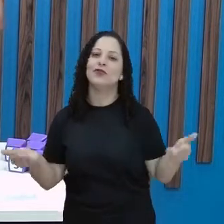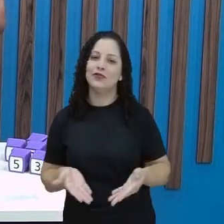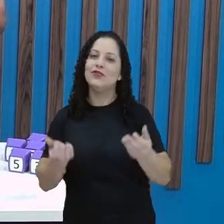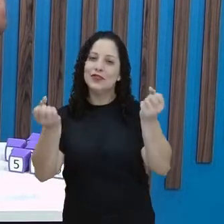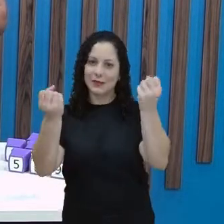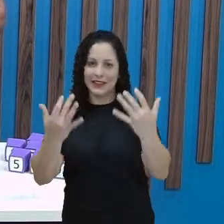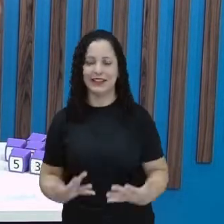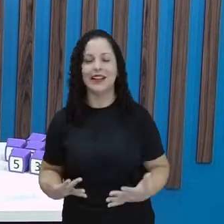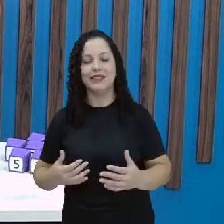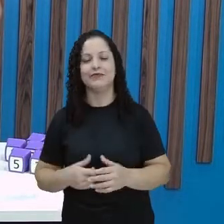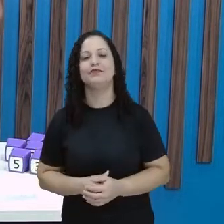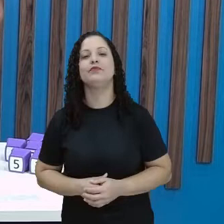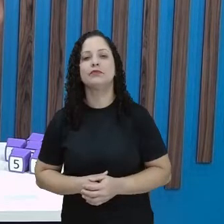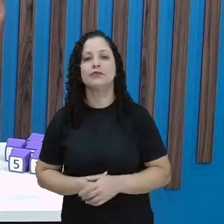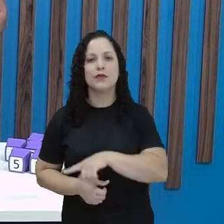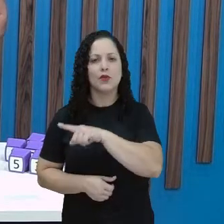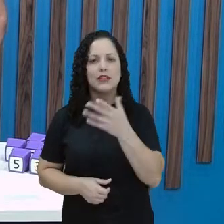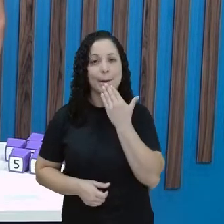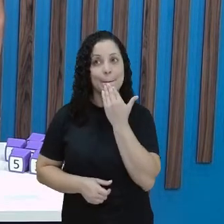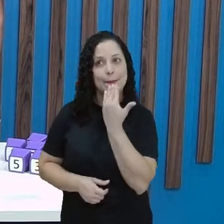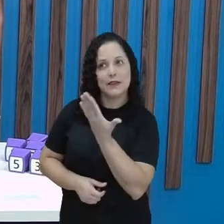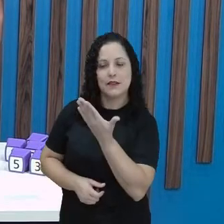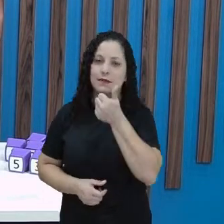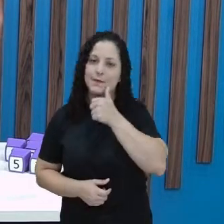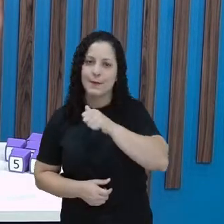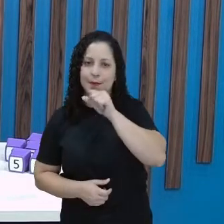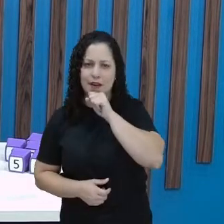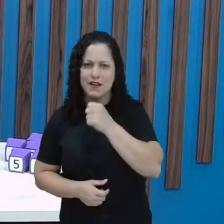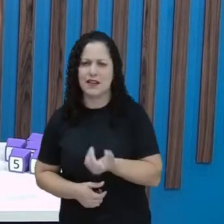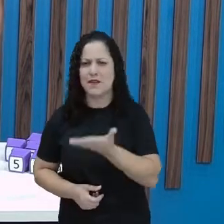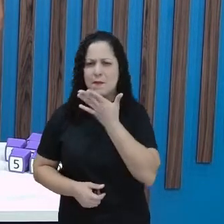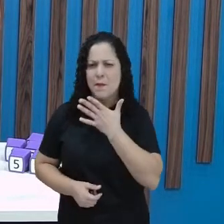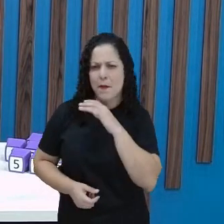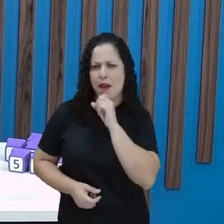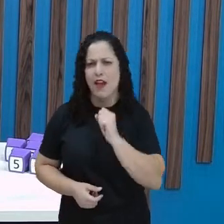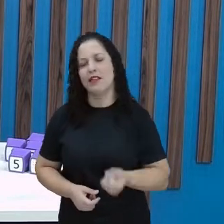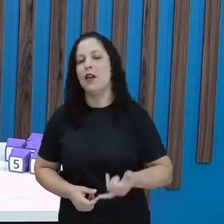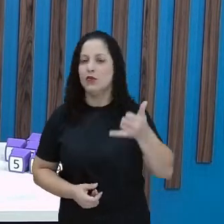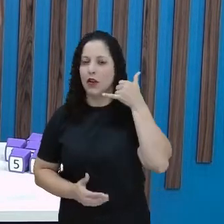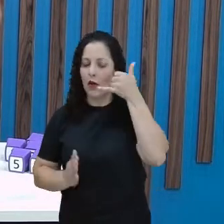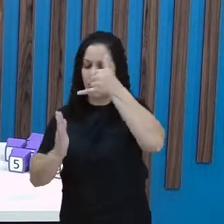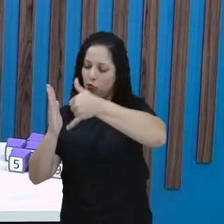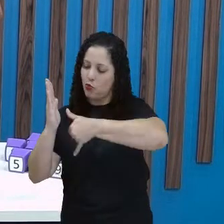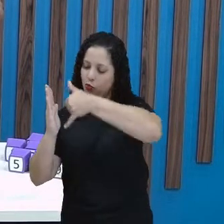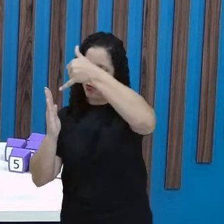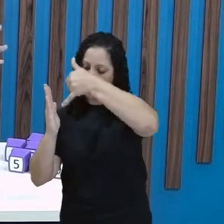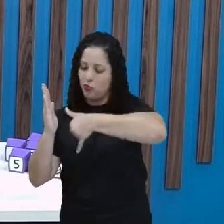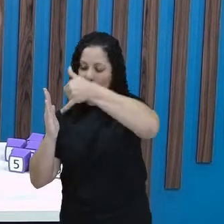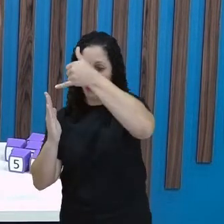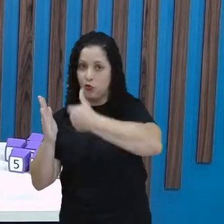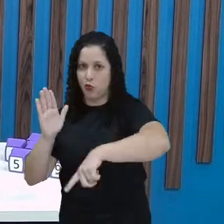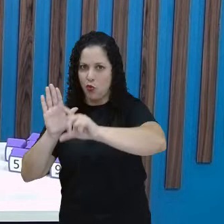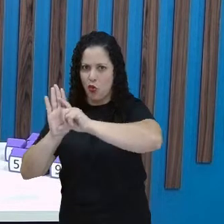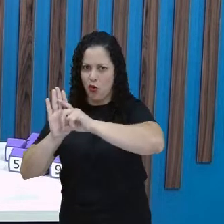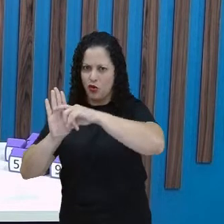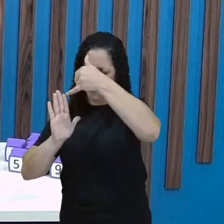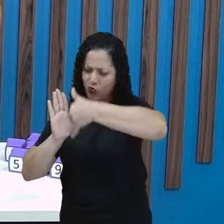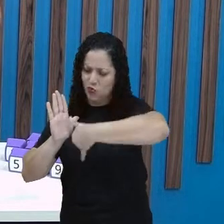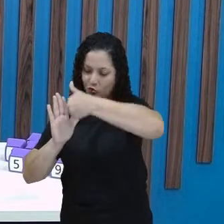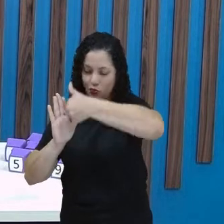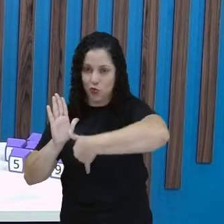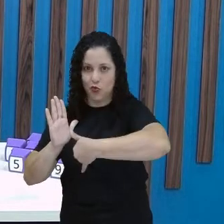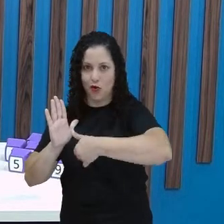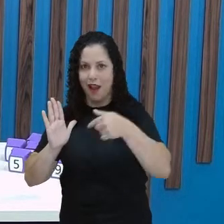certo? Depois que você pedir para o adulto direcionar a câmera do celular para um desses QR Code, vai depender do modelo do aparelho, tá certo?